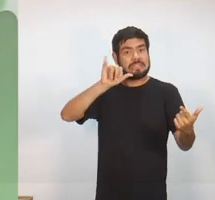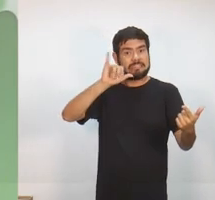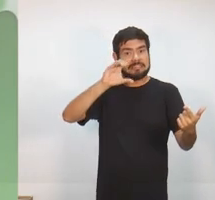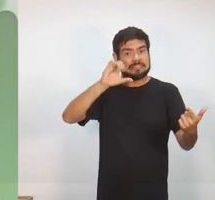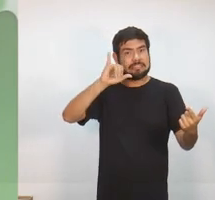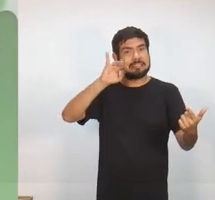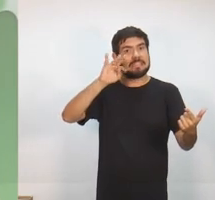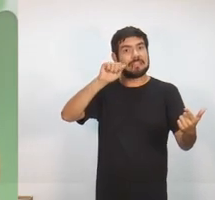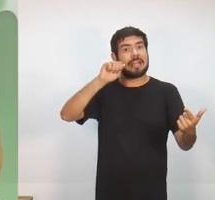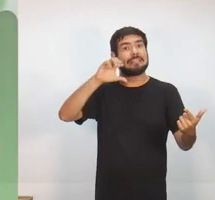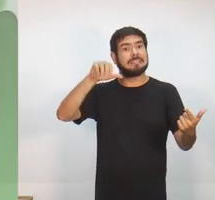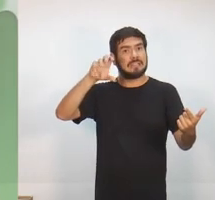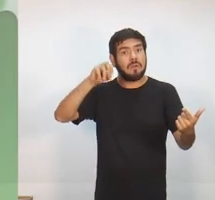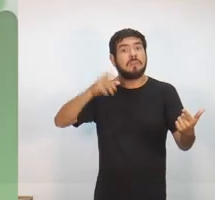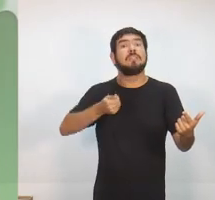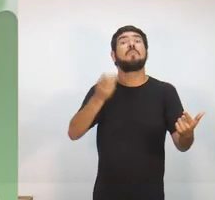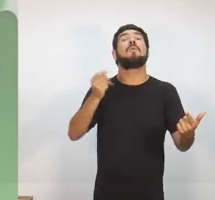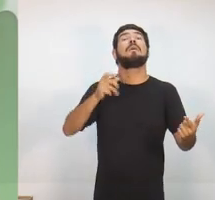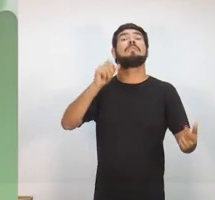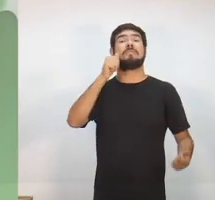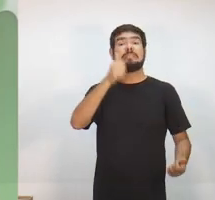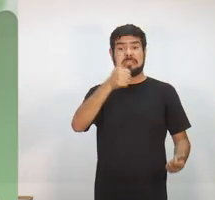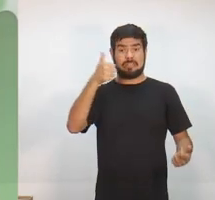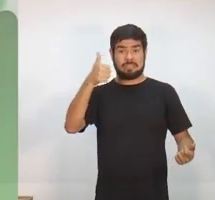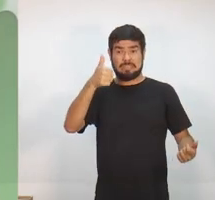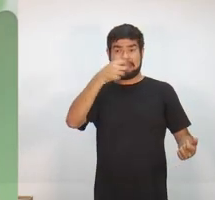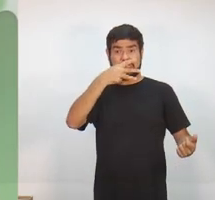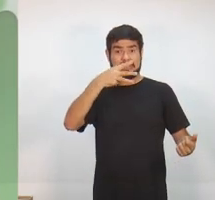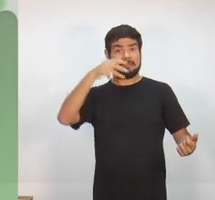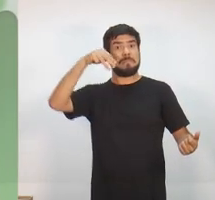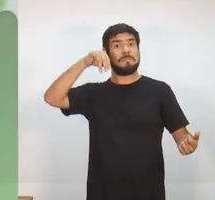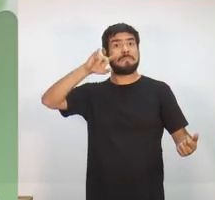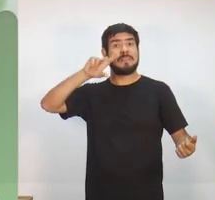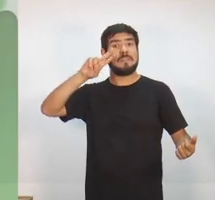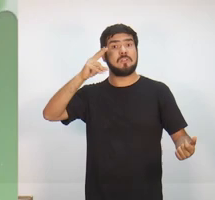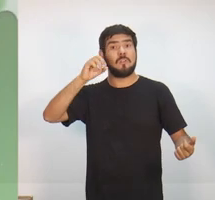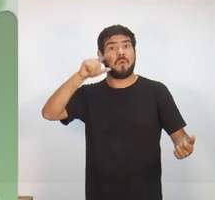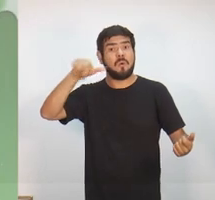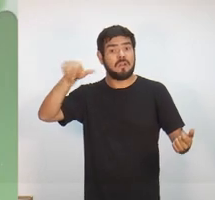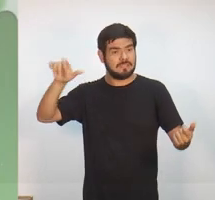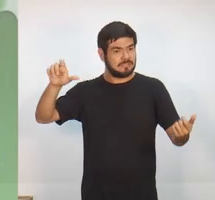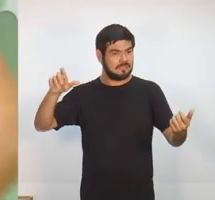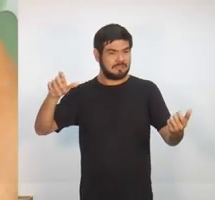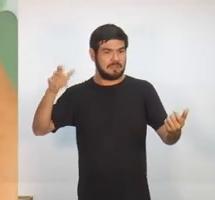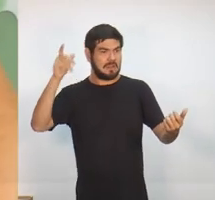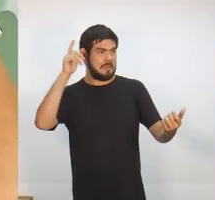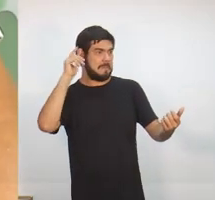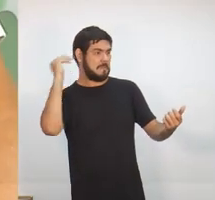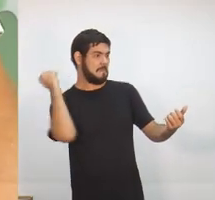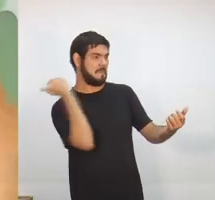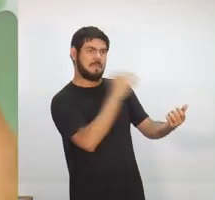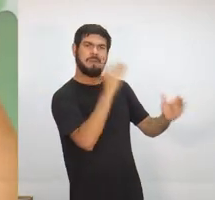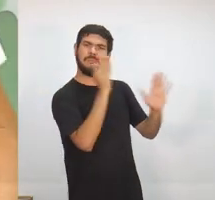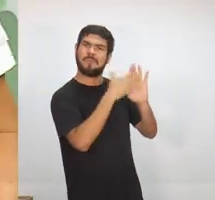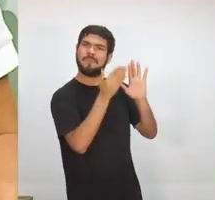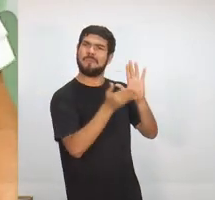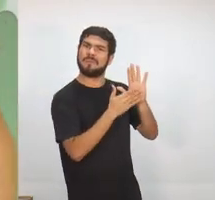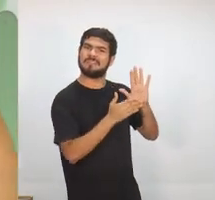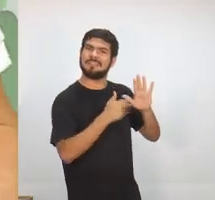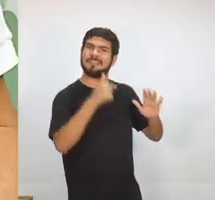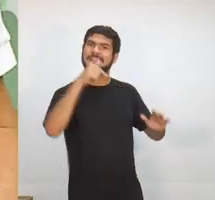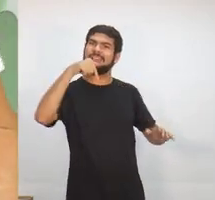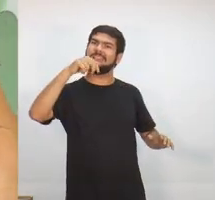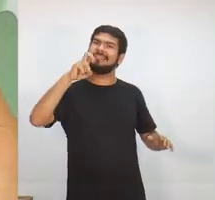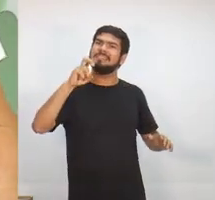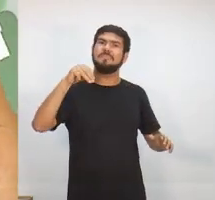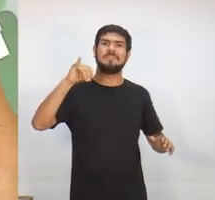de reais em que a empresa vencedora ofereceu uma proposta de 75 milhões de reais. Sabe o que aconteceu,